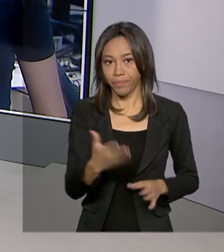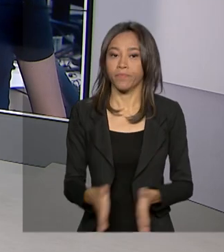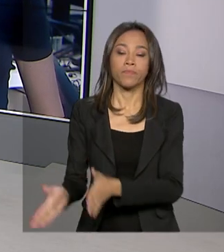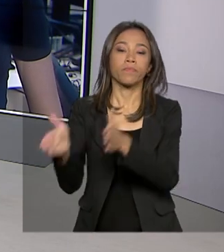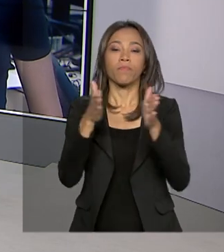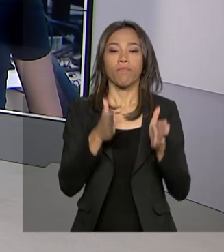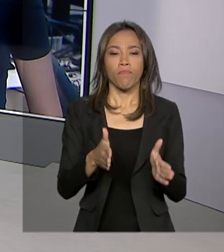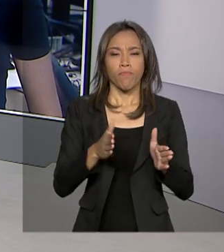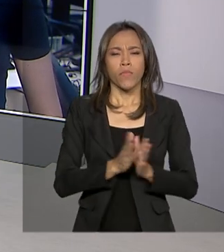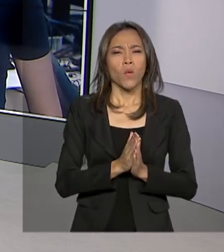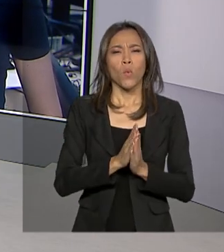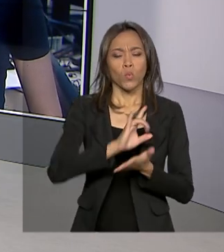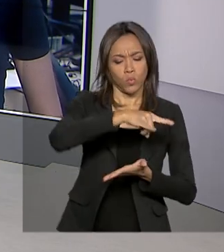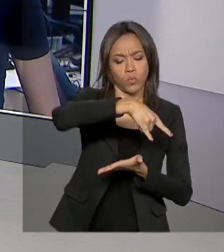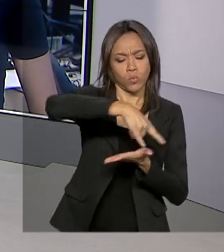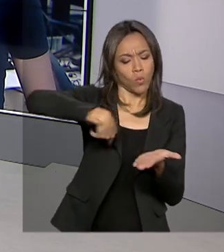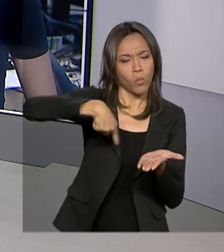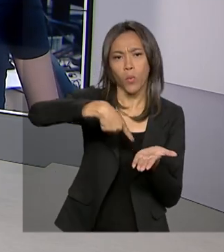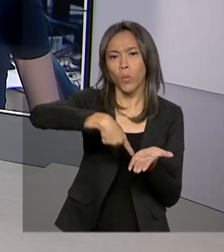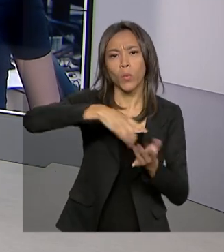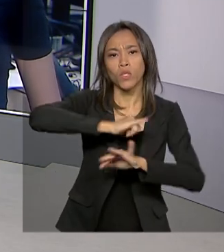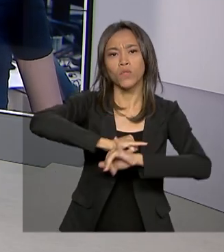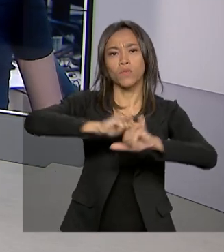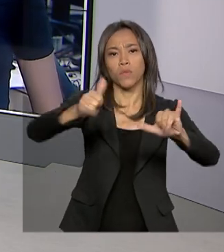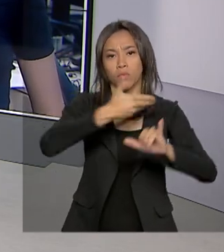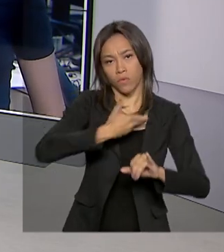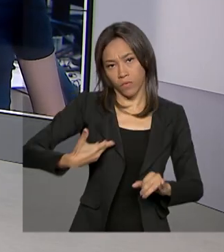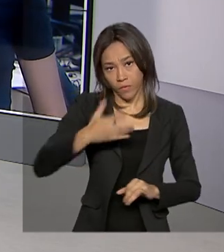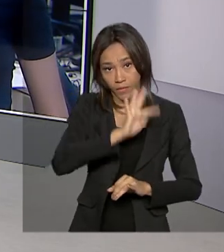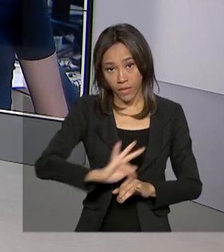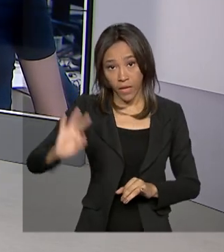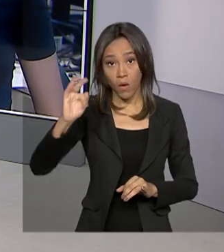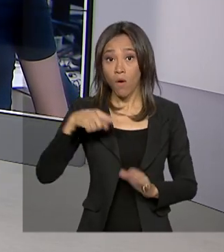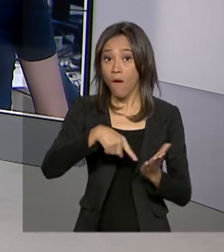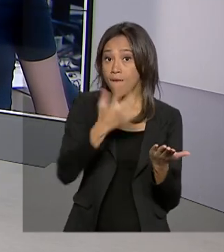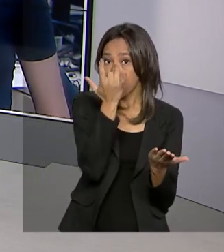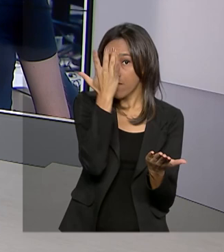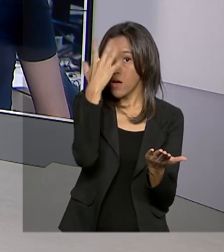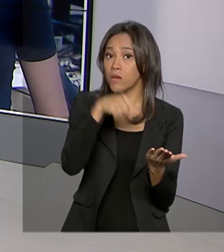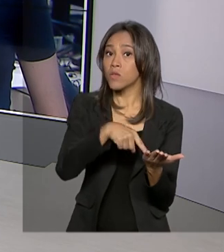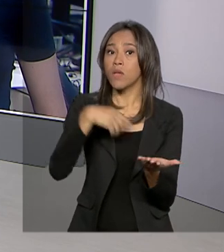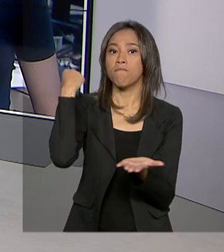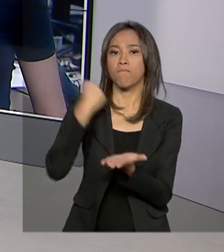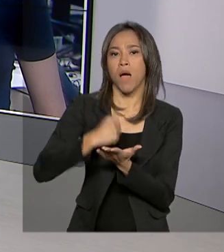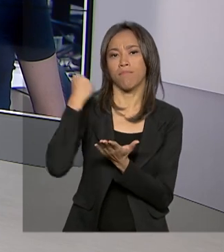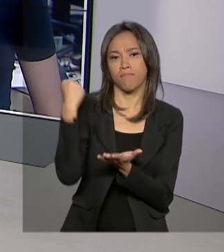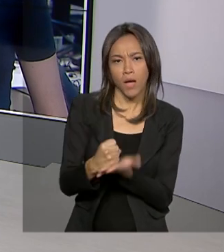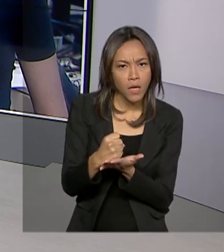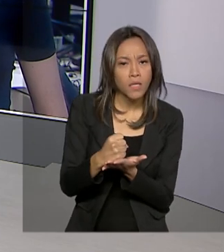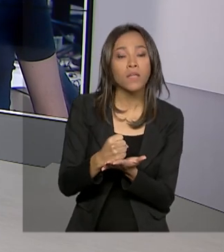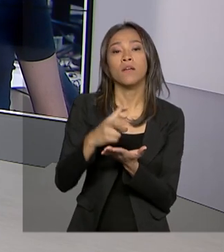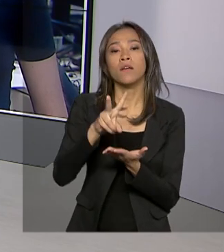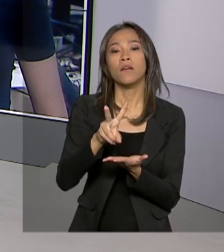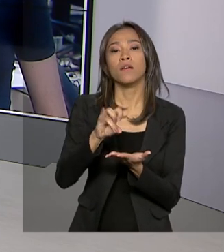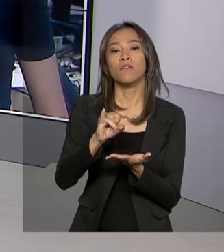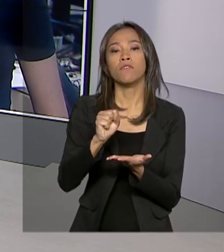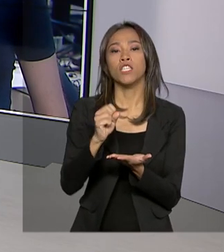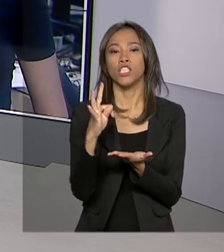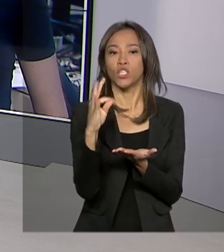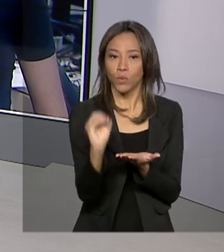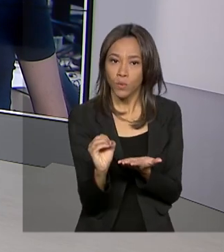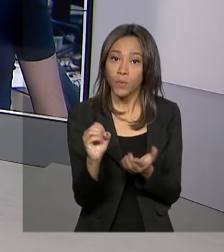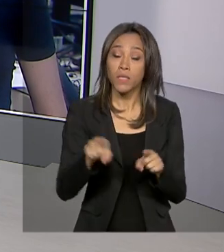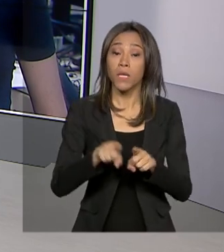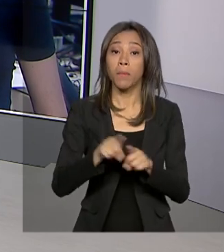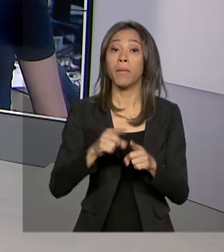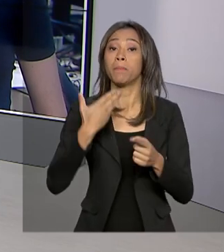Uma portaria publicada pelo governo federal facilita a concessão de vistos temporários e autorizações de